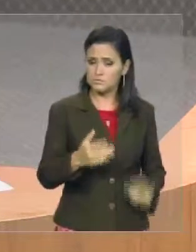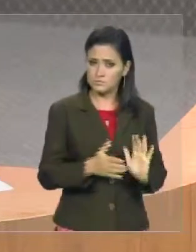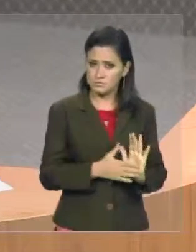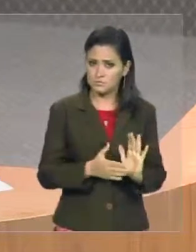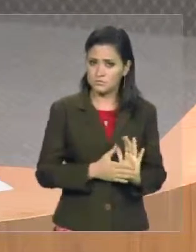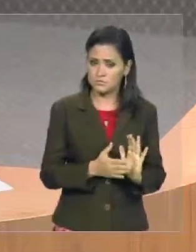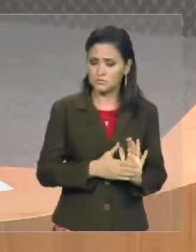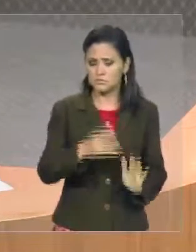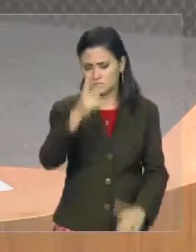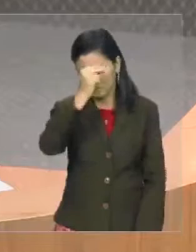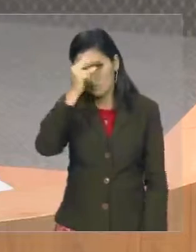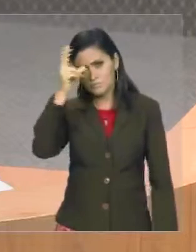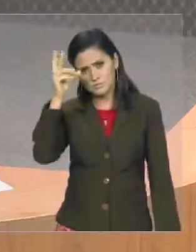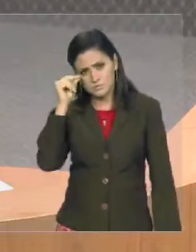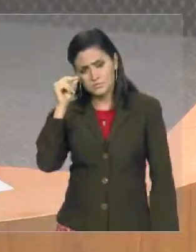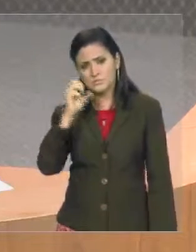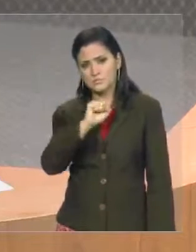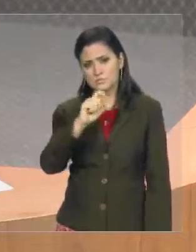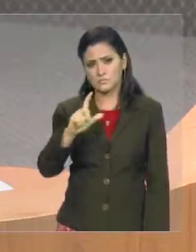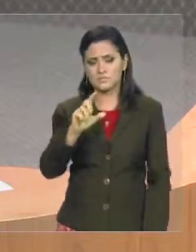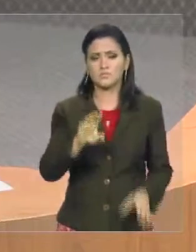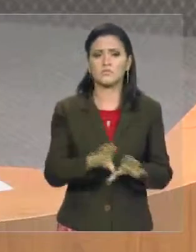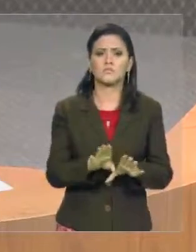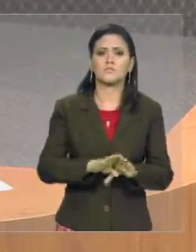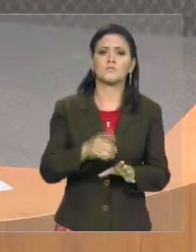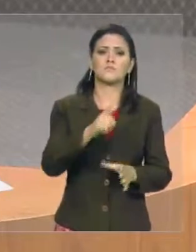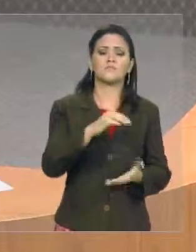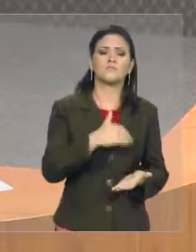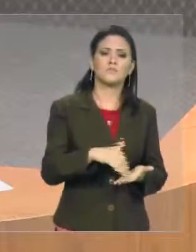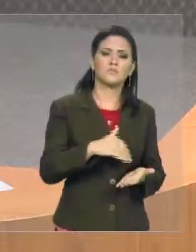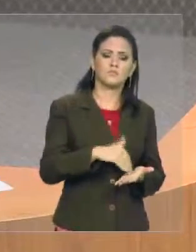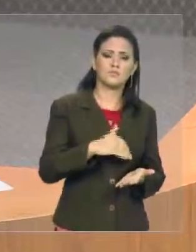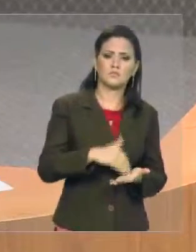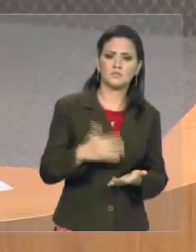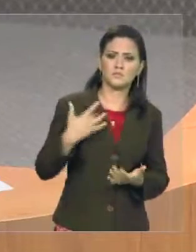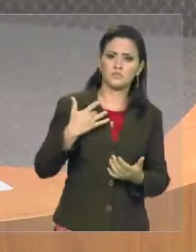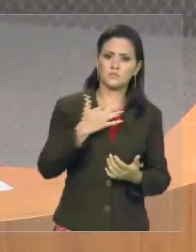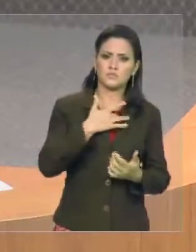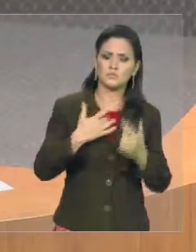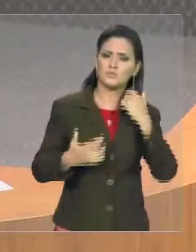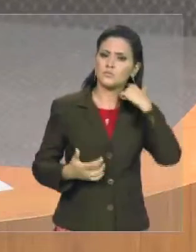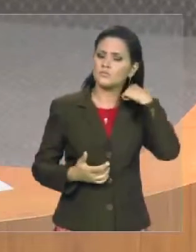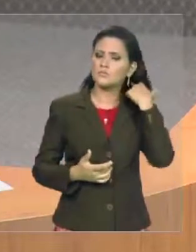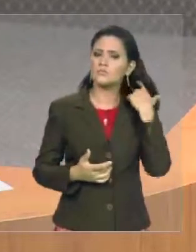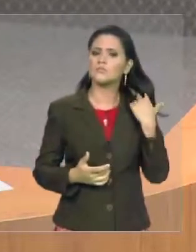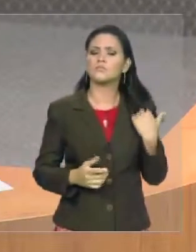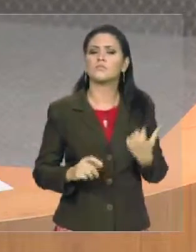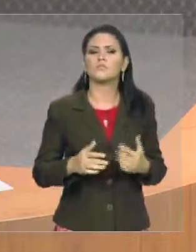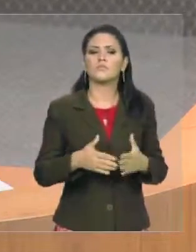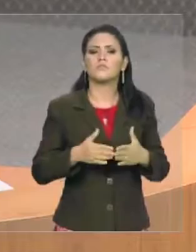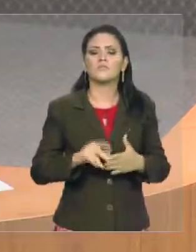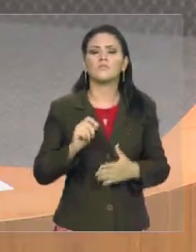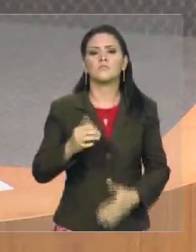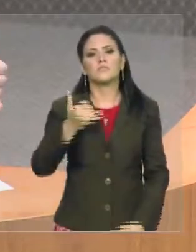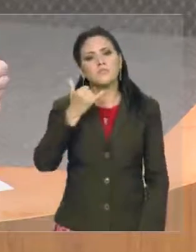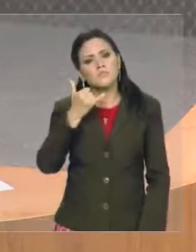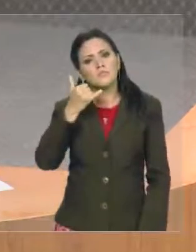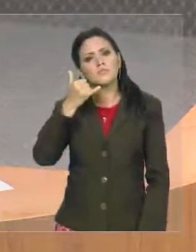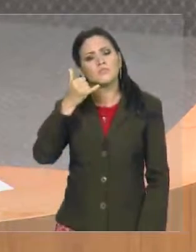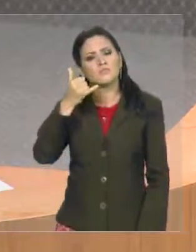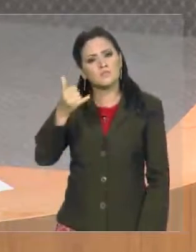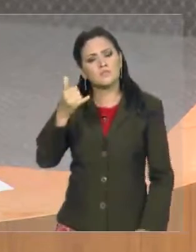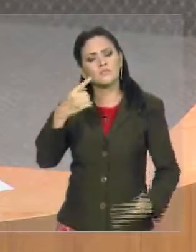Prefeito de São Luís, e à Secretaria Municipal de Saúde, solicitando que pudesse implementar o teleagendamento para marcação de consulta, algo